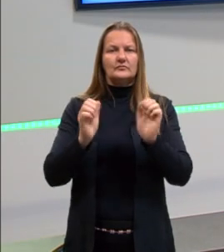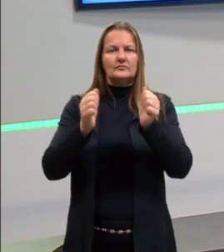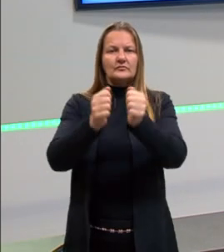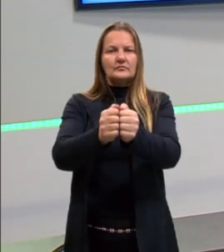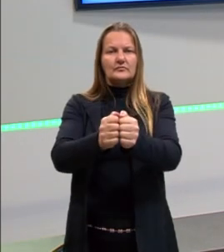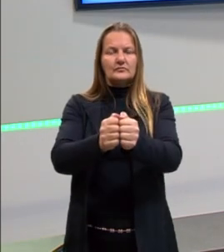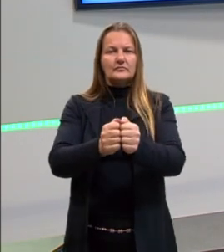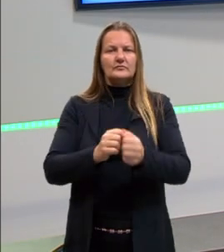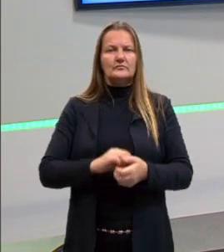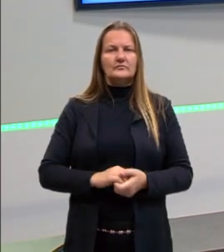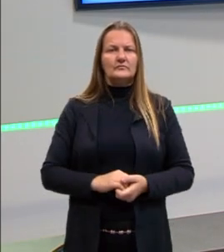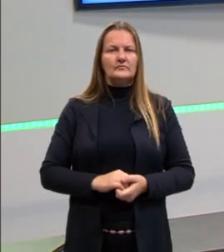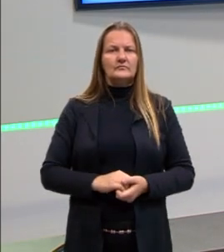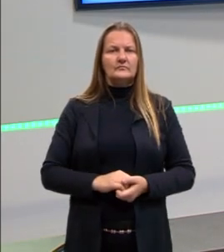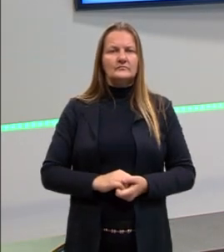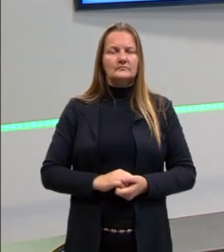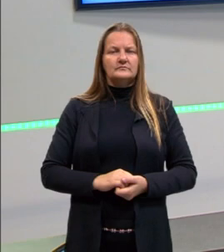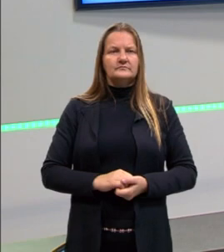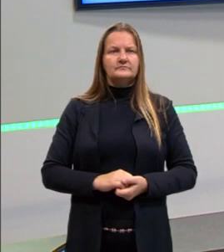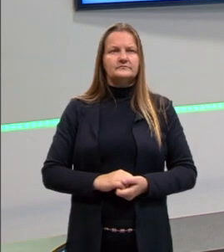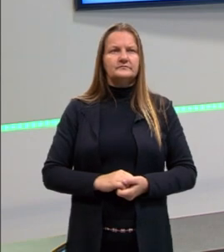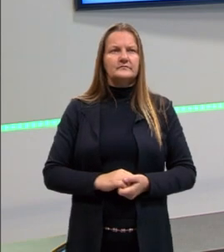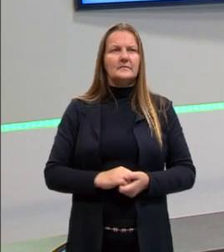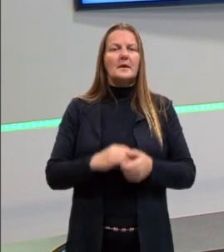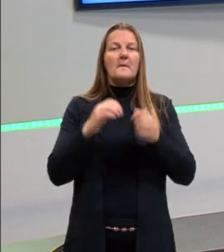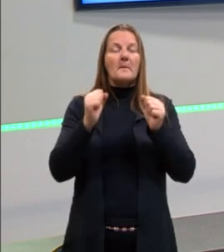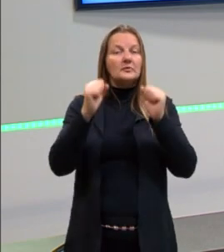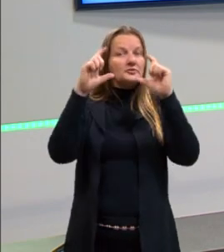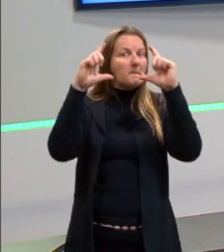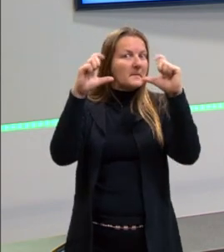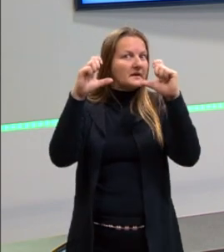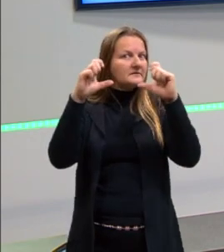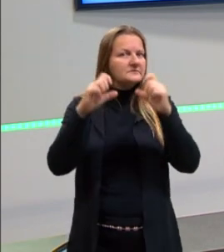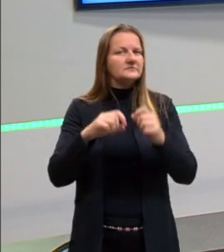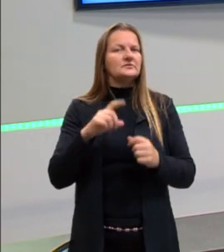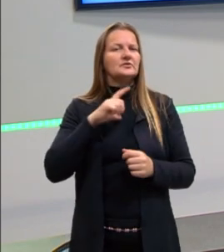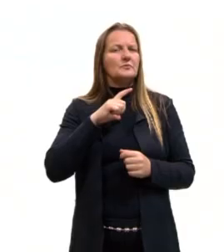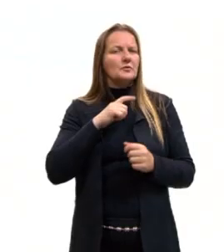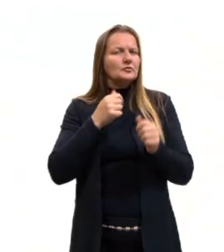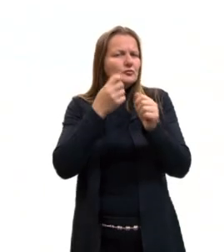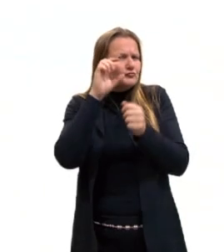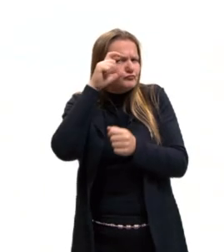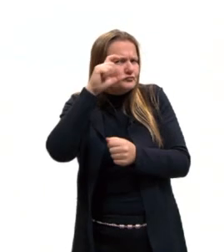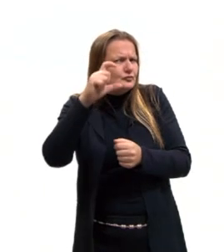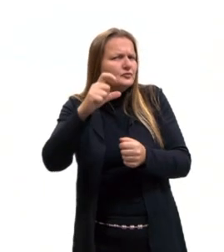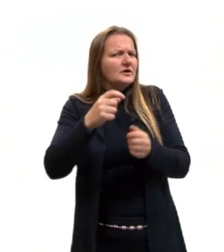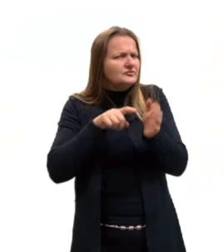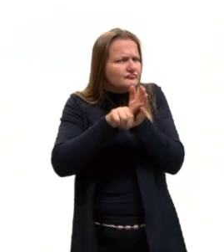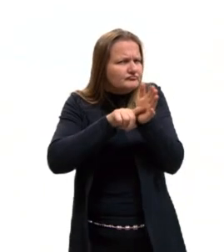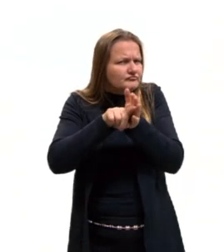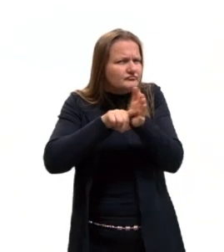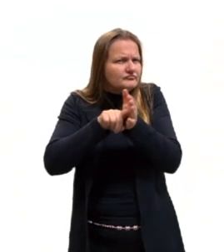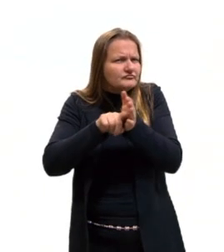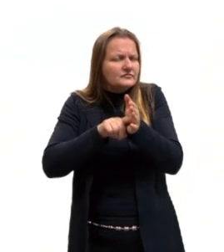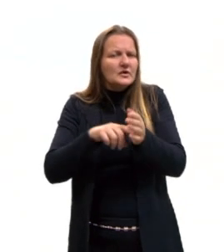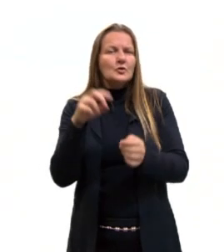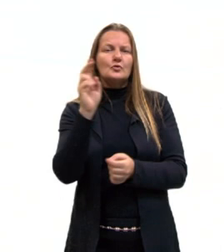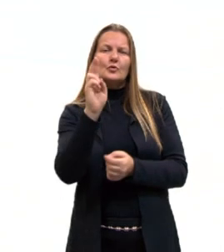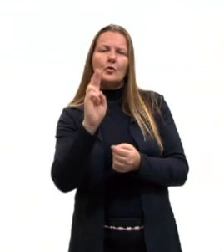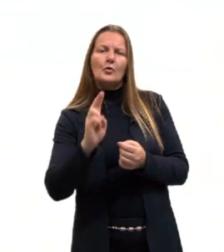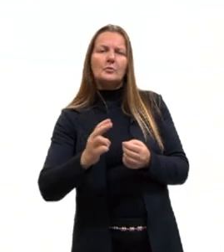certinho até aí. Se vocês quiserem tirar um print, depois, se vocês tiverem curiosidade também, aqui está um nome de todas.